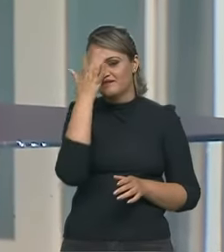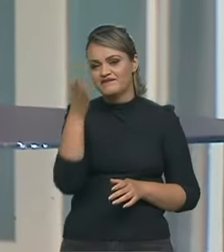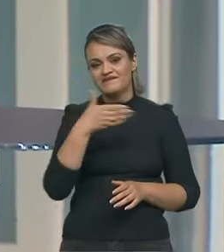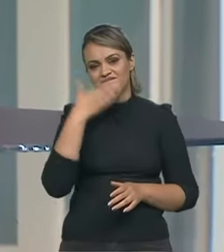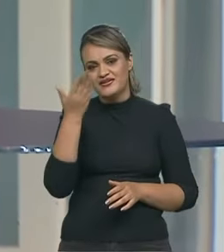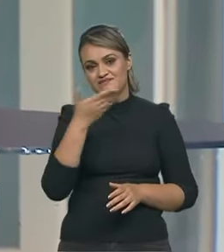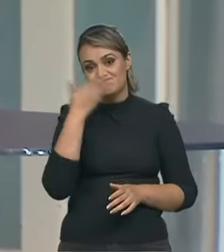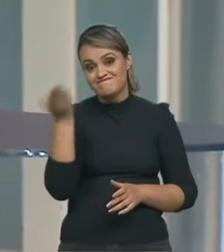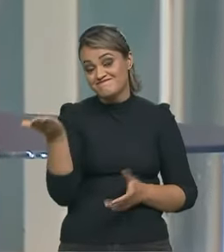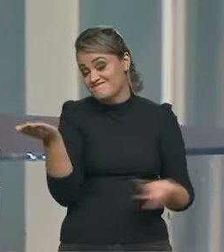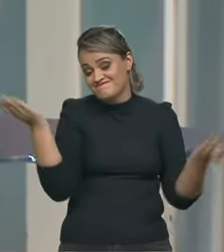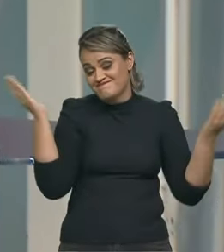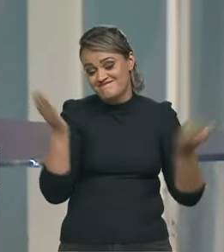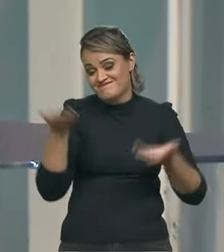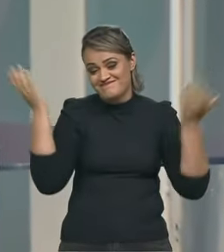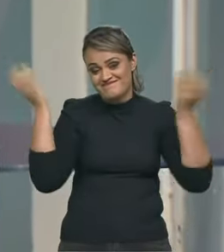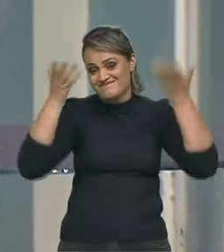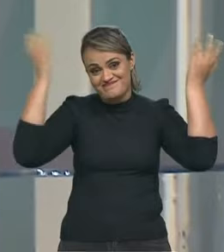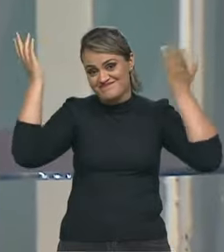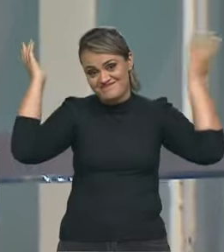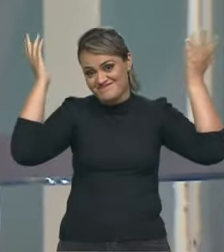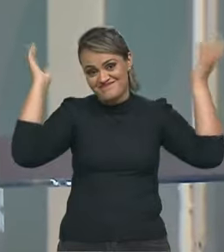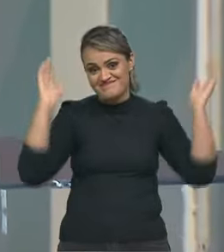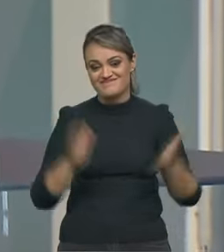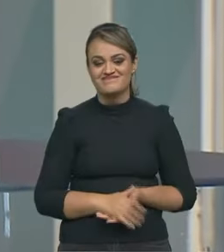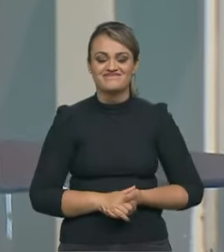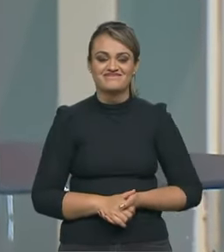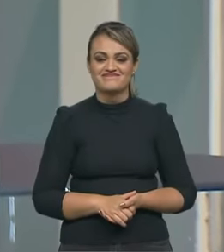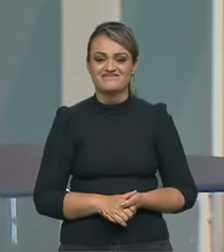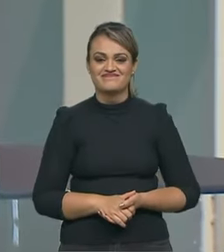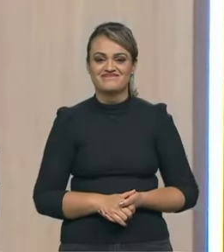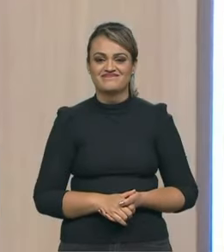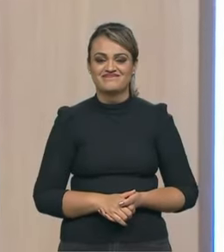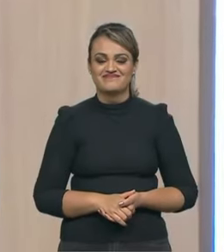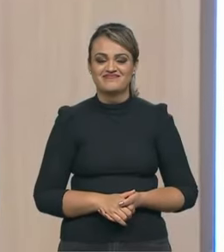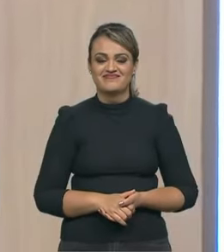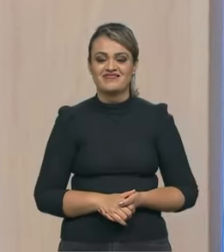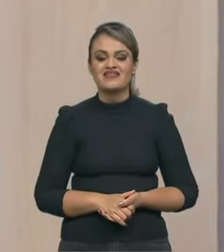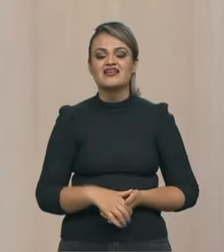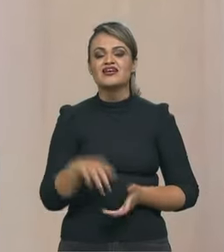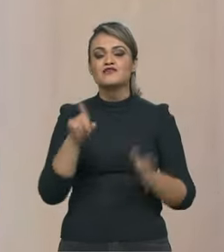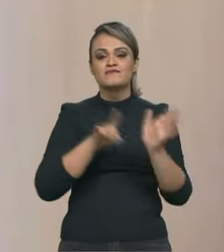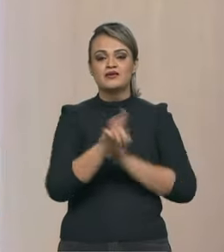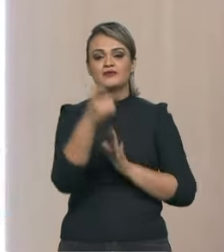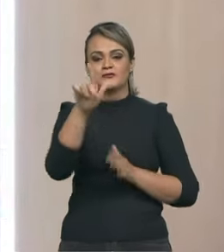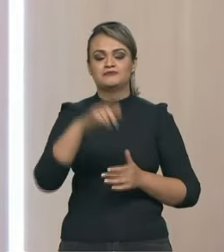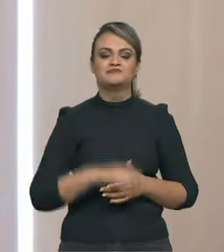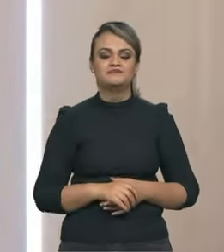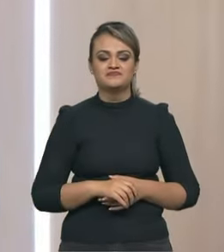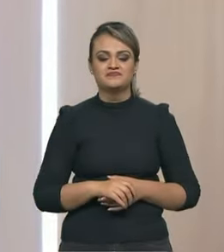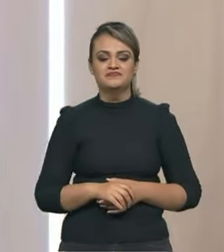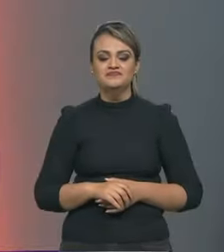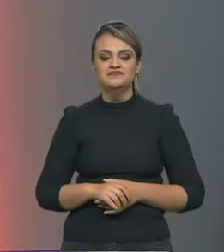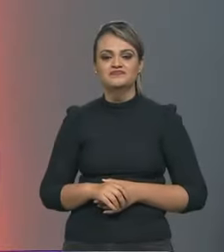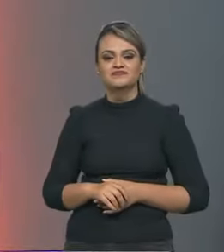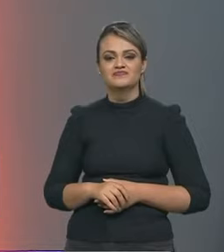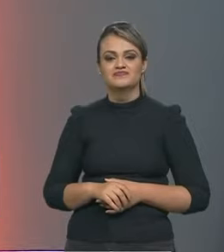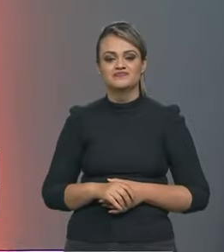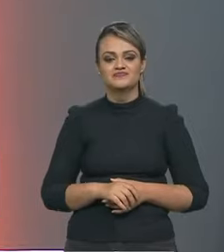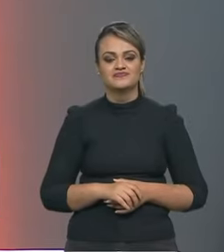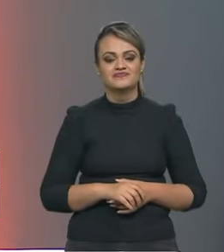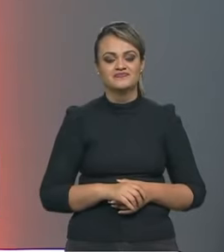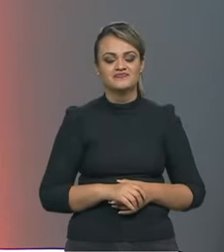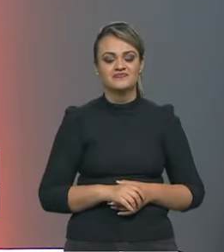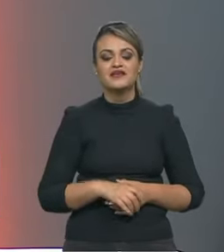não tem ninguém no momento não tem ninguém no seu segundo não tem agora Gustavo suas considerações finais olha